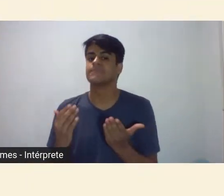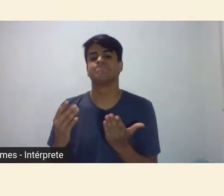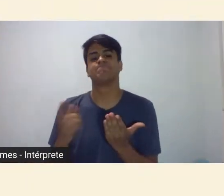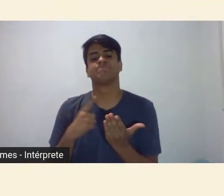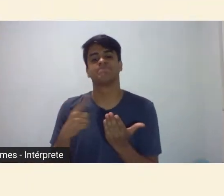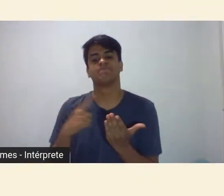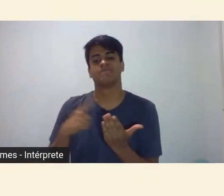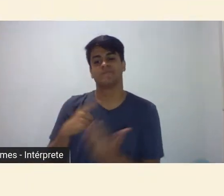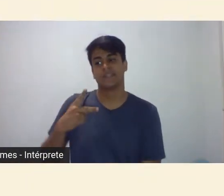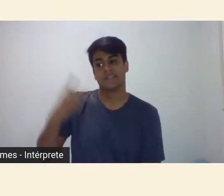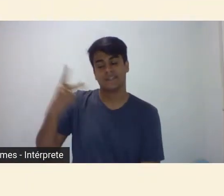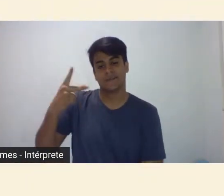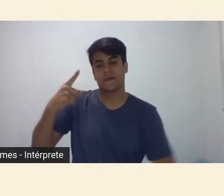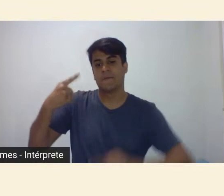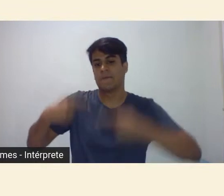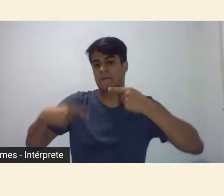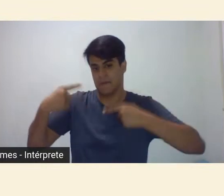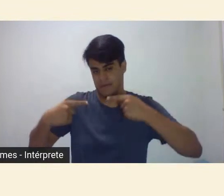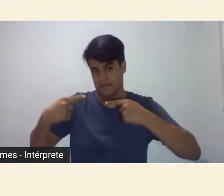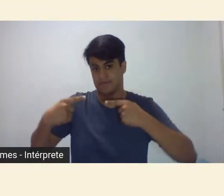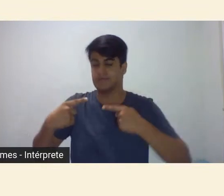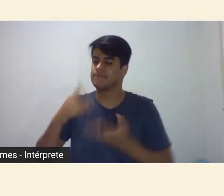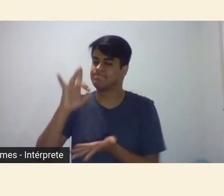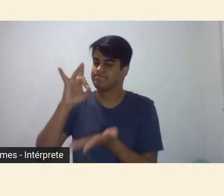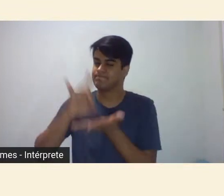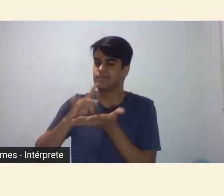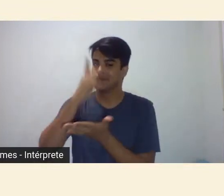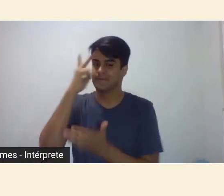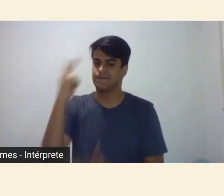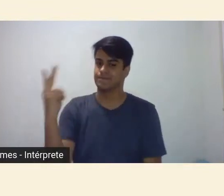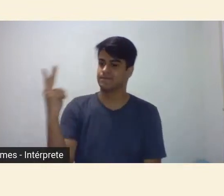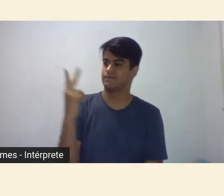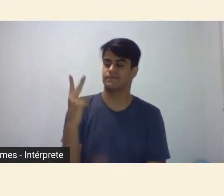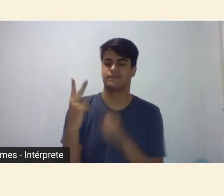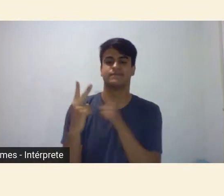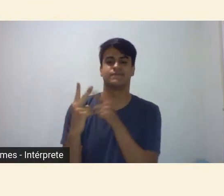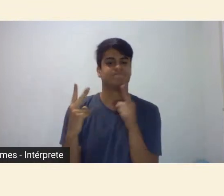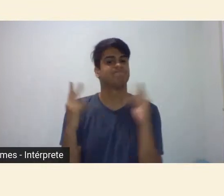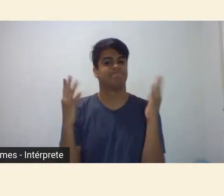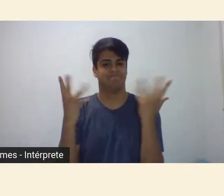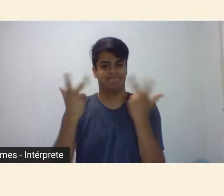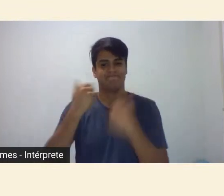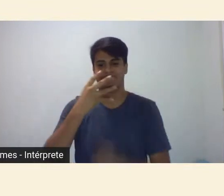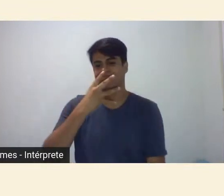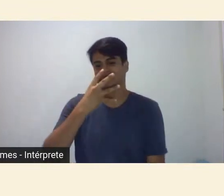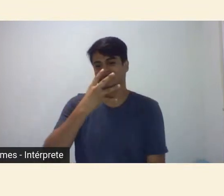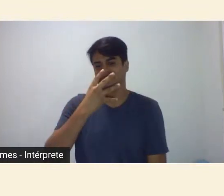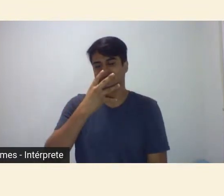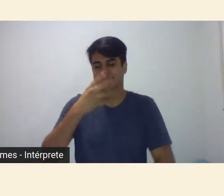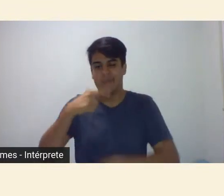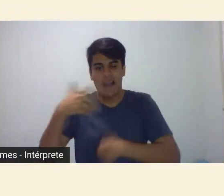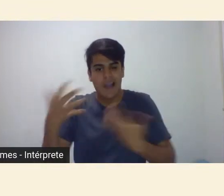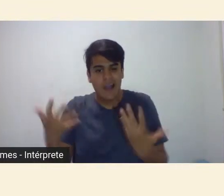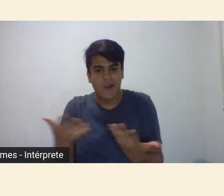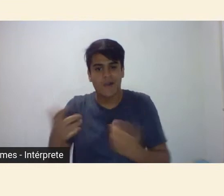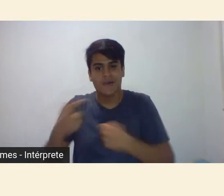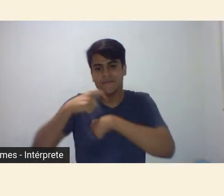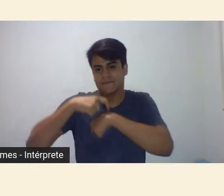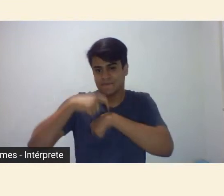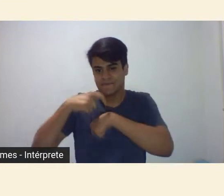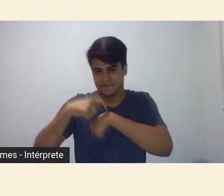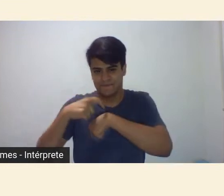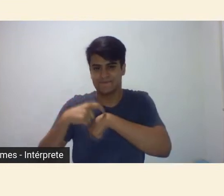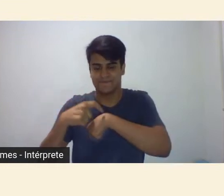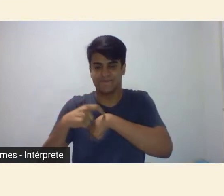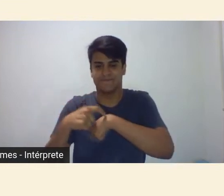fala na verdade a gente vai ter duas convidadas muito ilustres nessa segunda nesse segundo momento